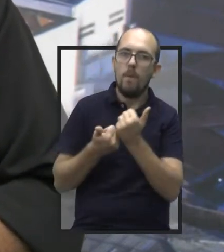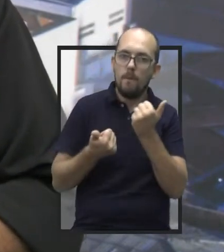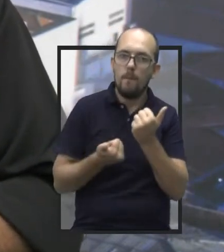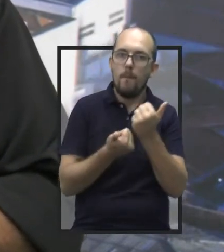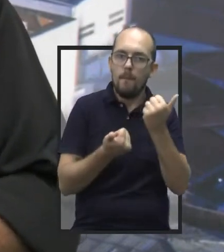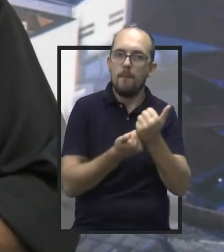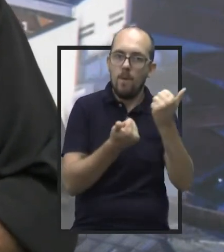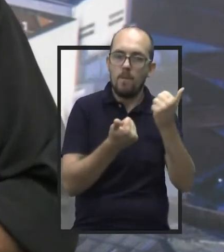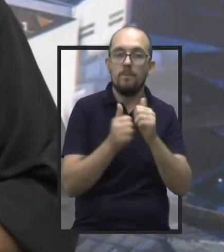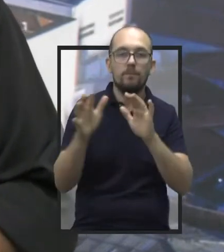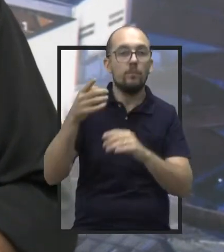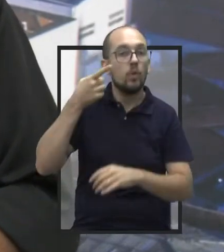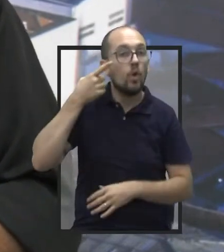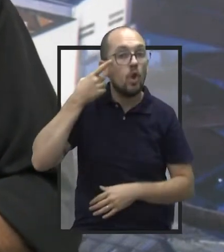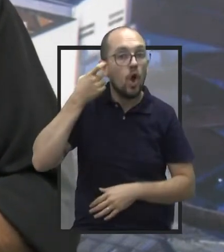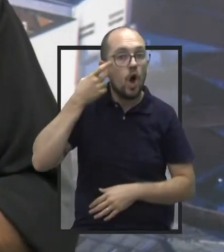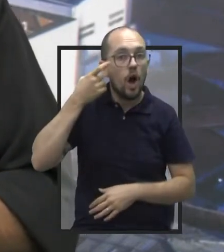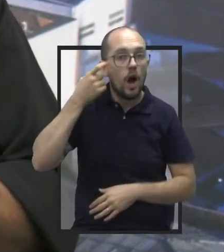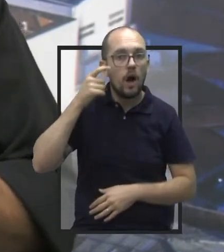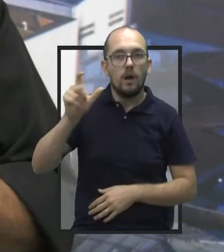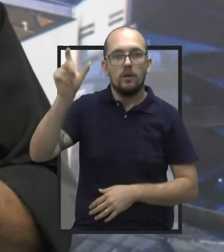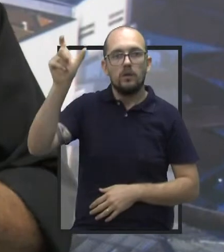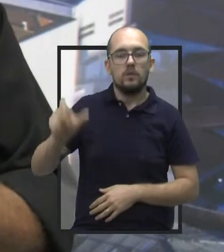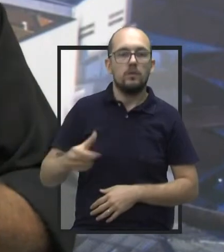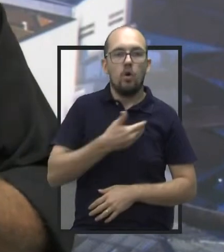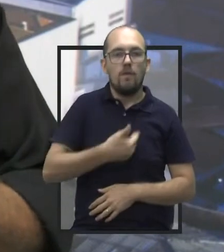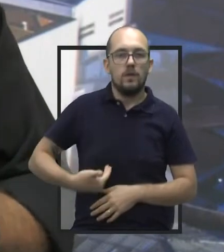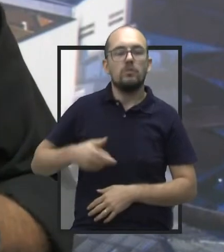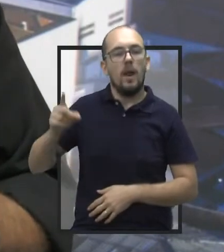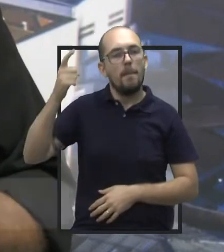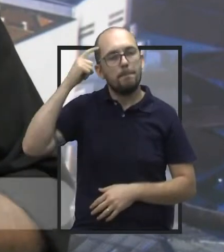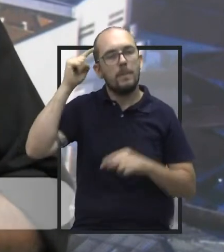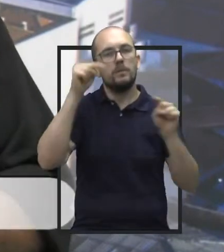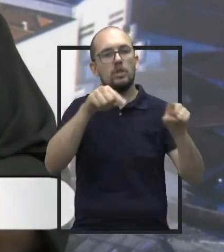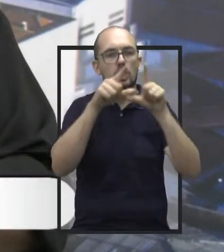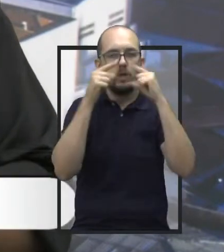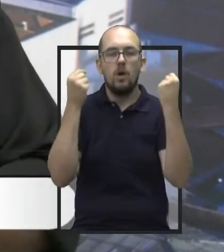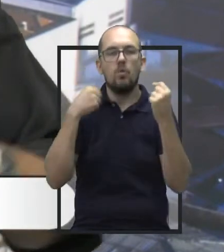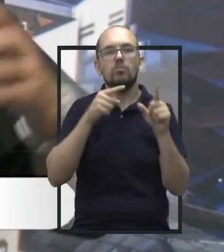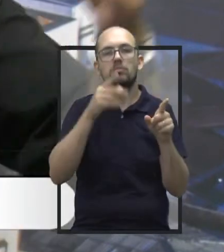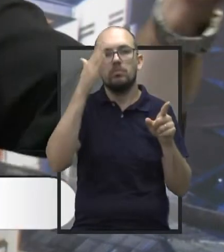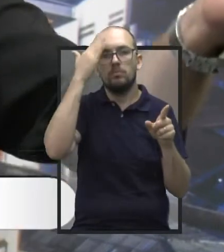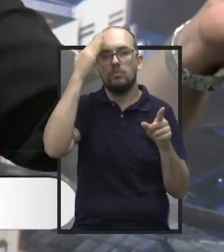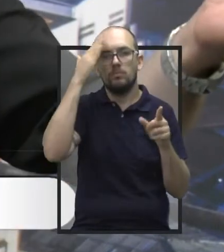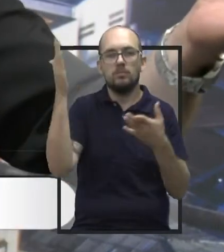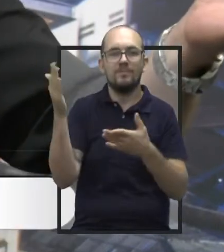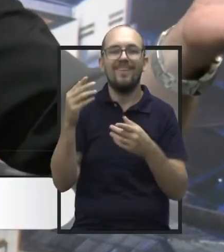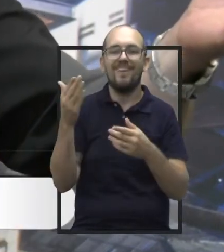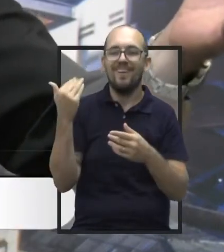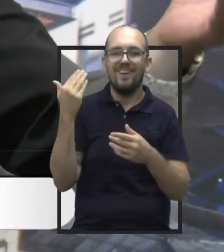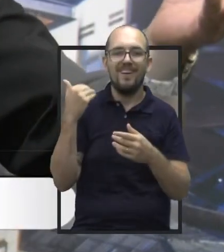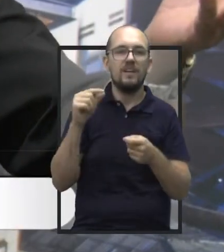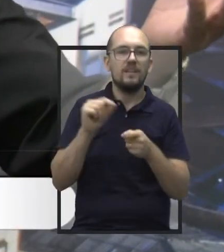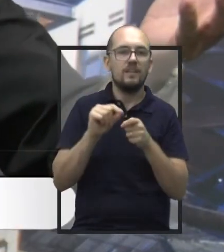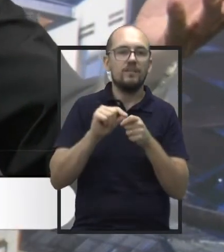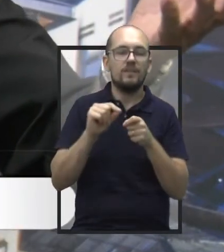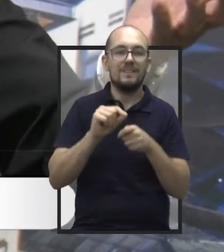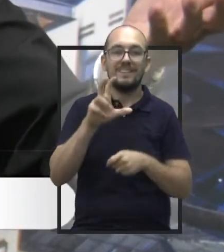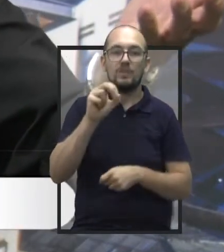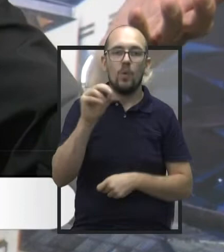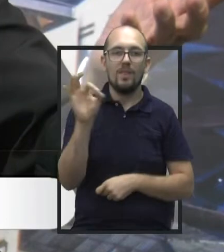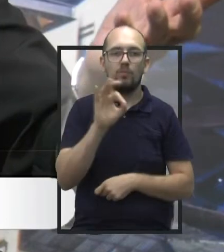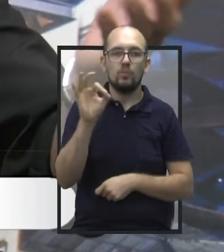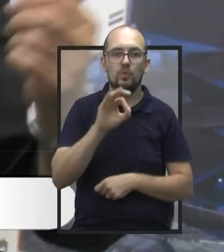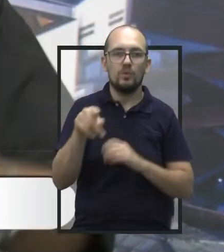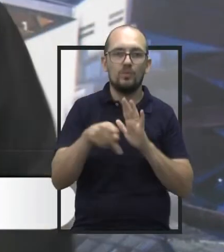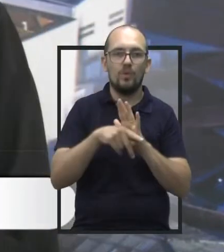O Dória vem pensando aí intensamente na nossa cidade também, como foi agora que abateu os 50% dos impostos